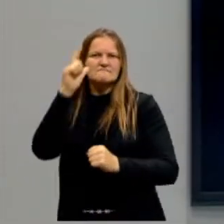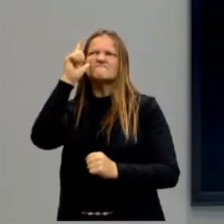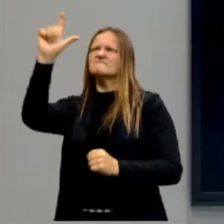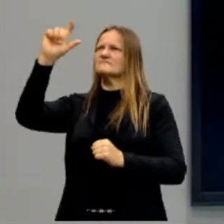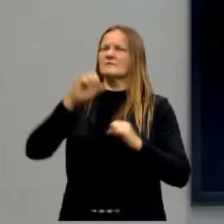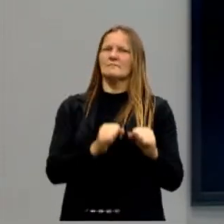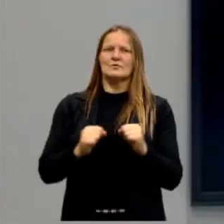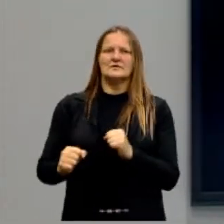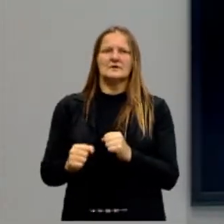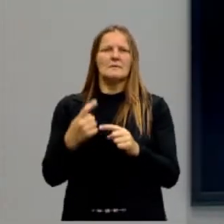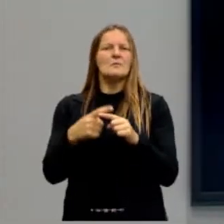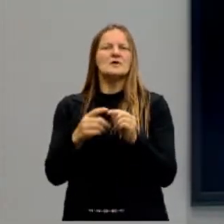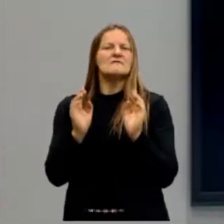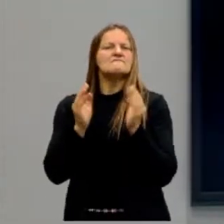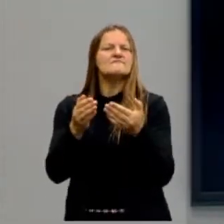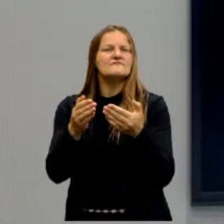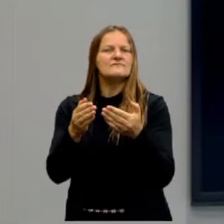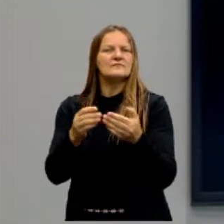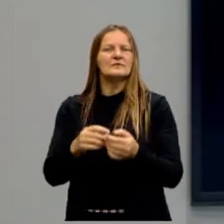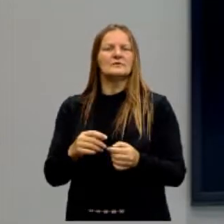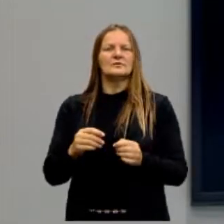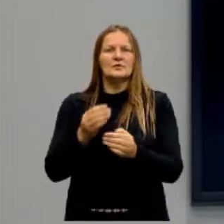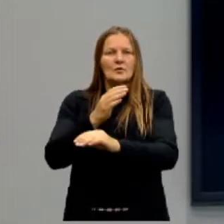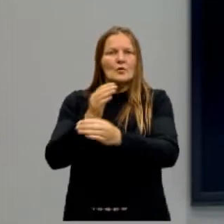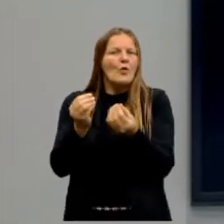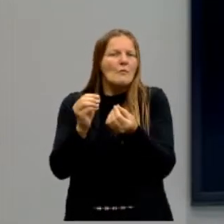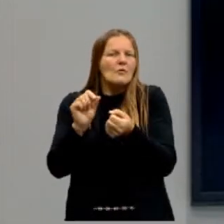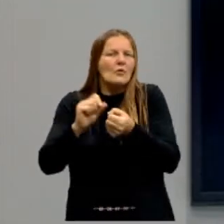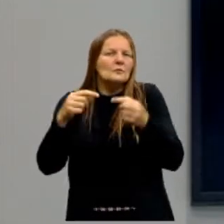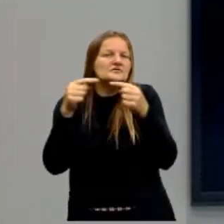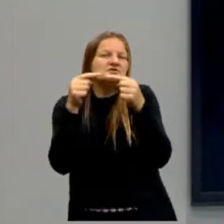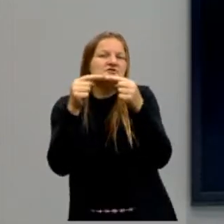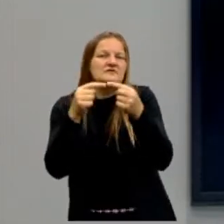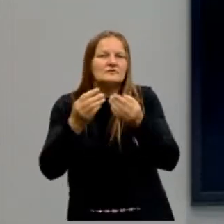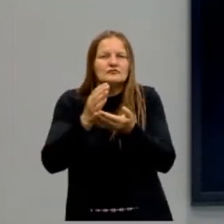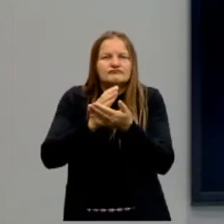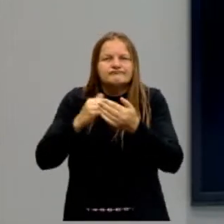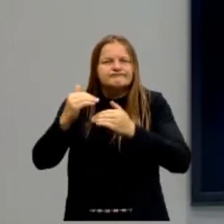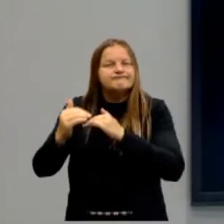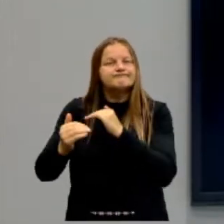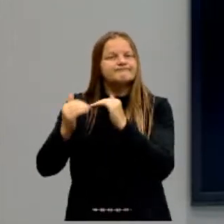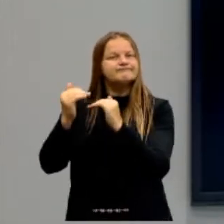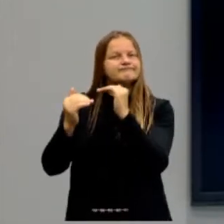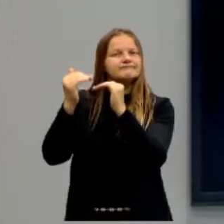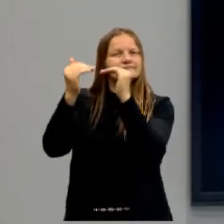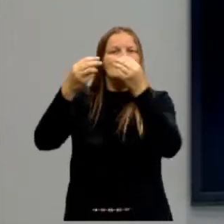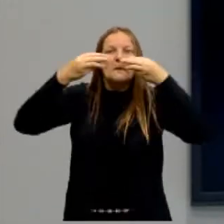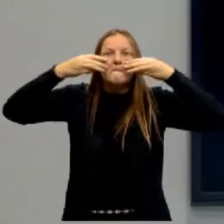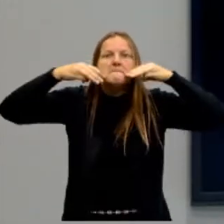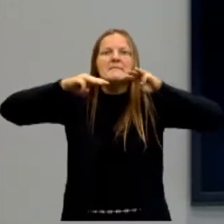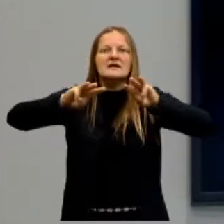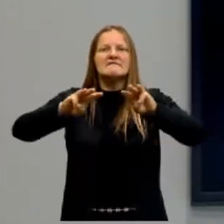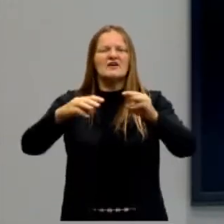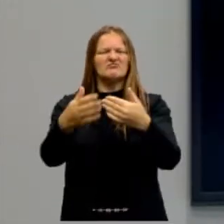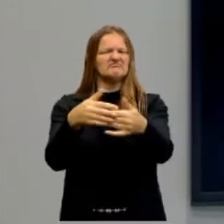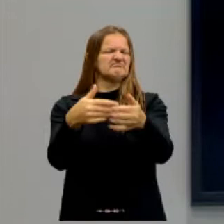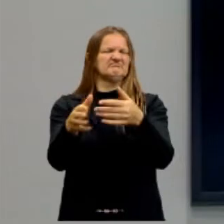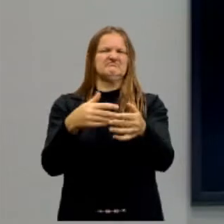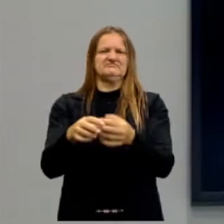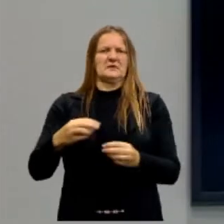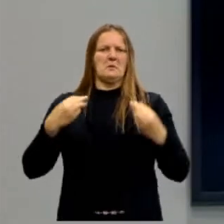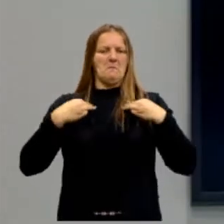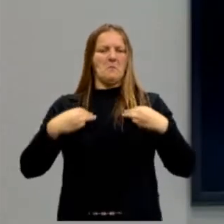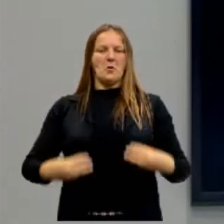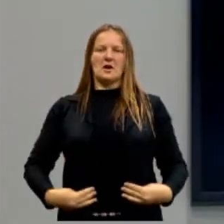Quais os fins? O poder. E os meios? Não interessa. Por quê? Porque para Maquiavel não tem muito a ver a questão moral